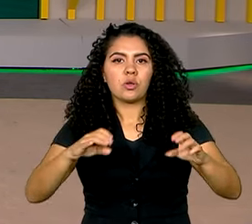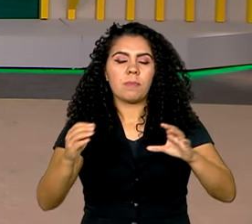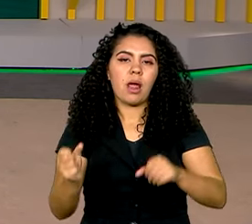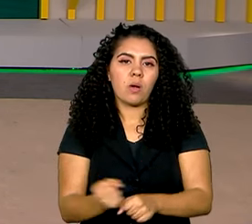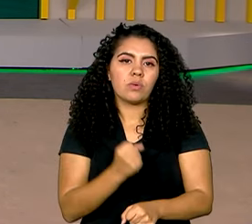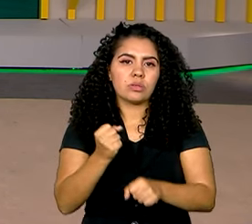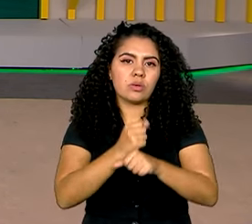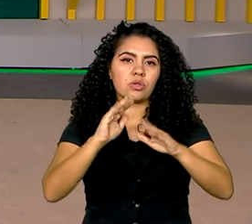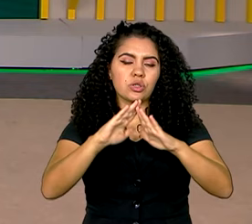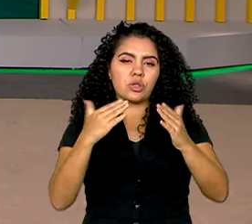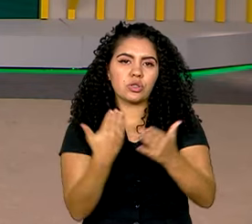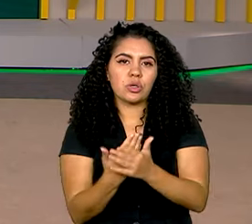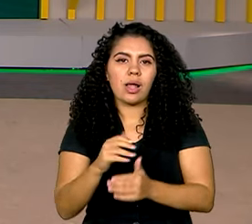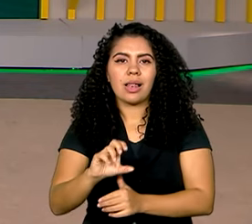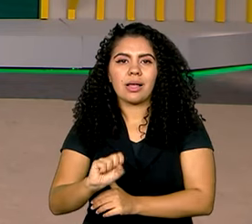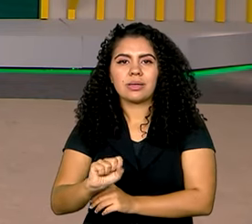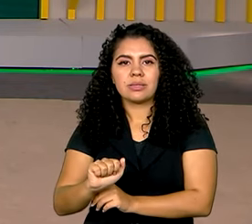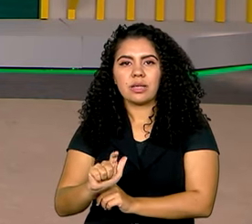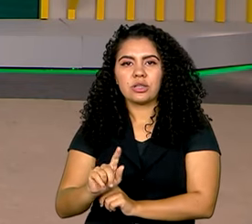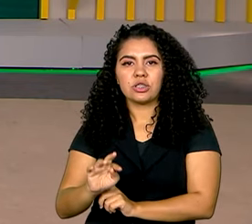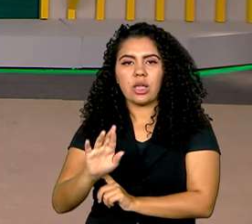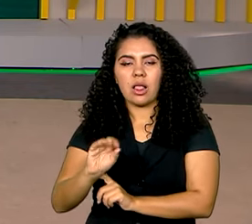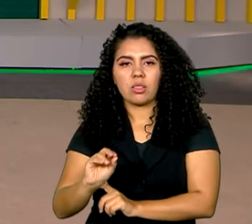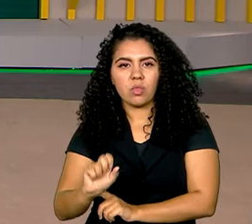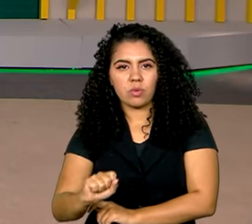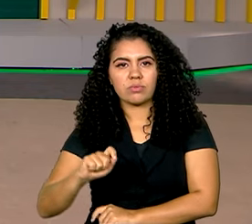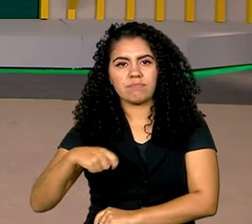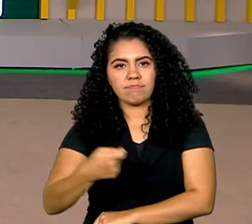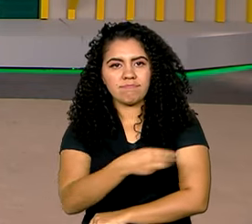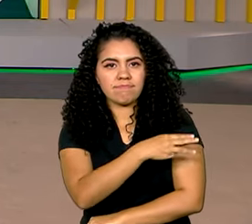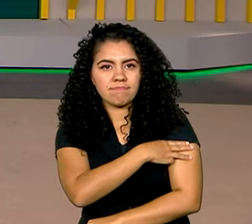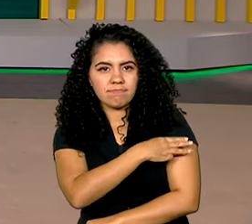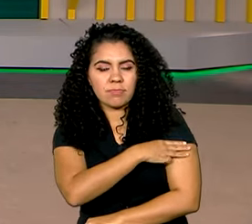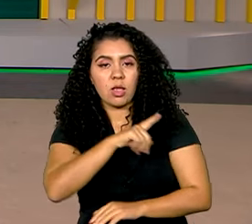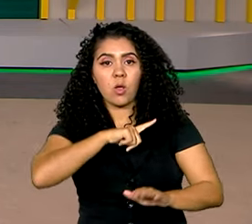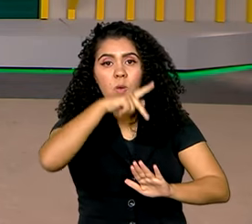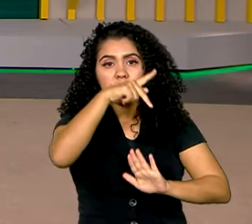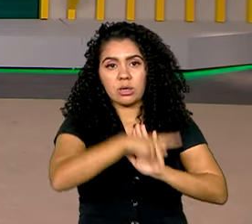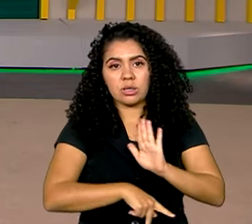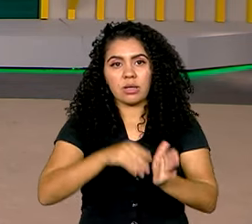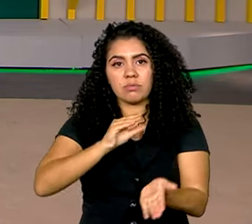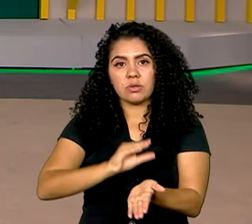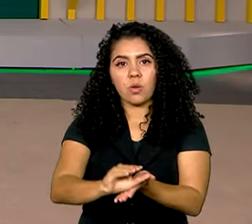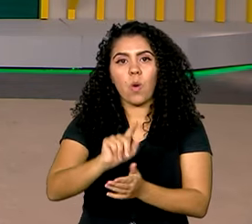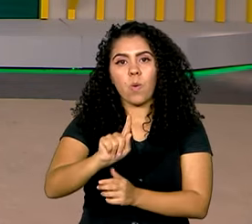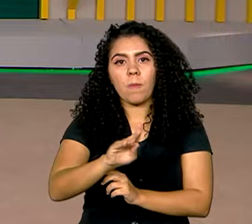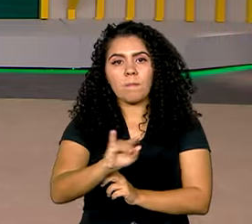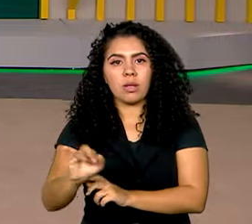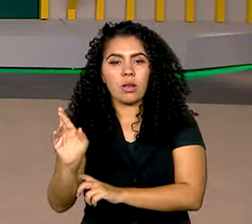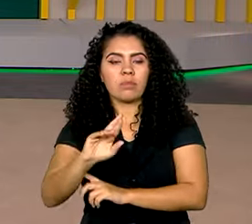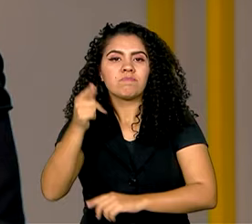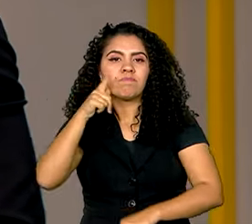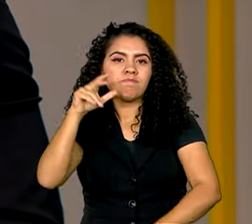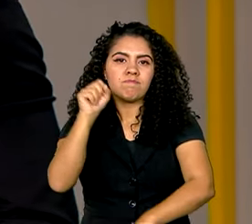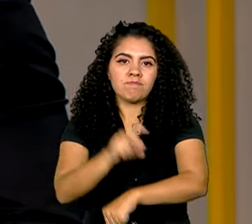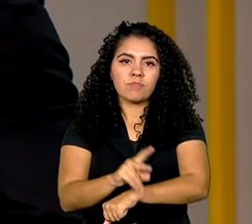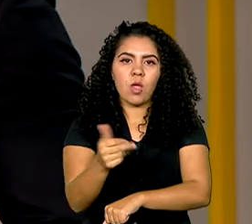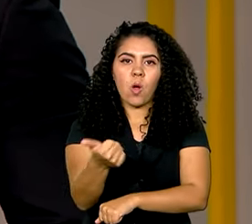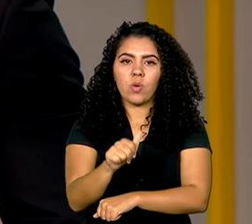O projeto prevê investimentos de mais de R 1,5 bilhão e a geração de 11 mil empregos.